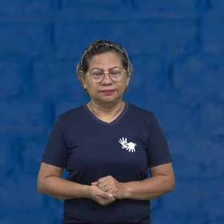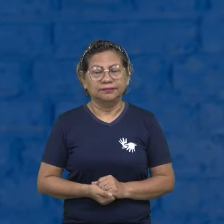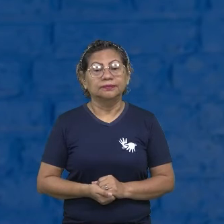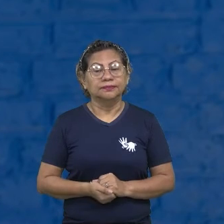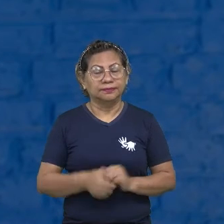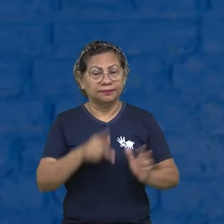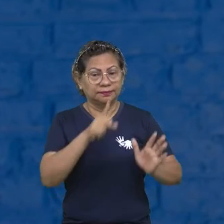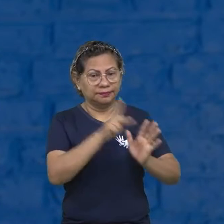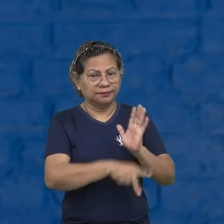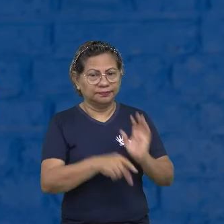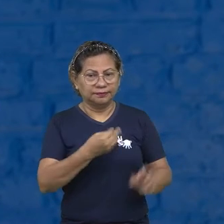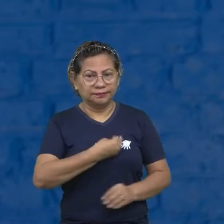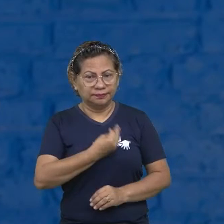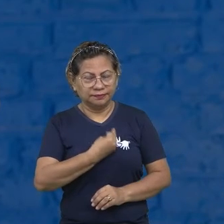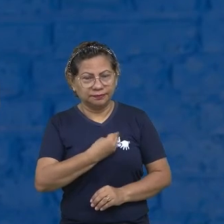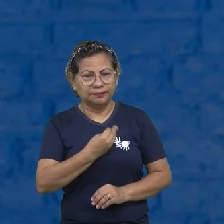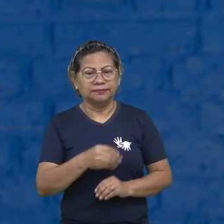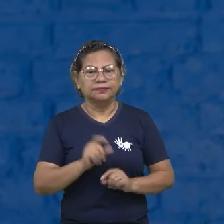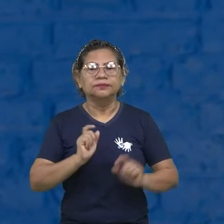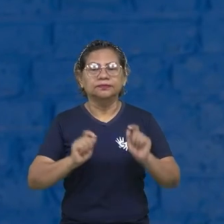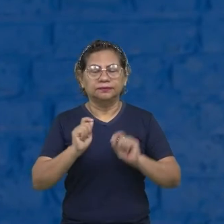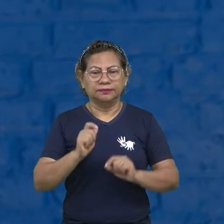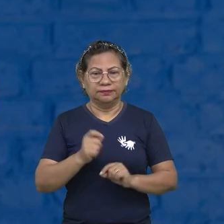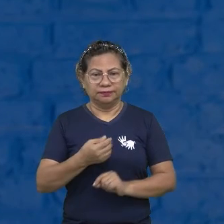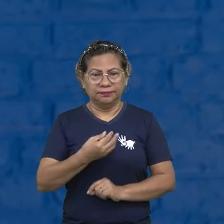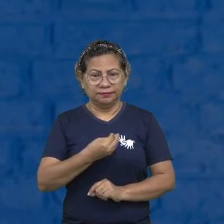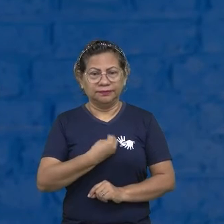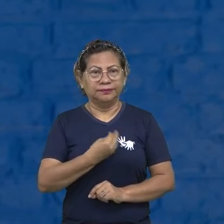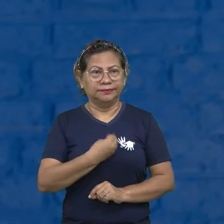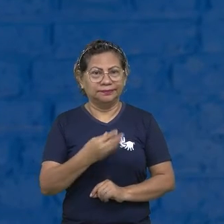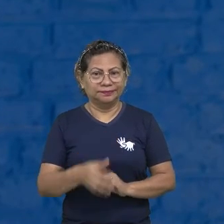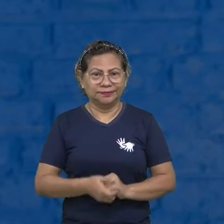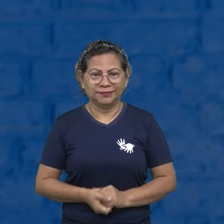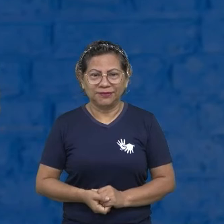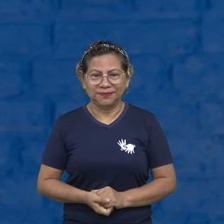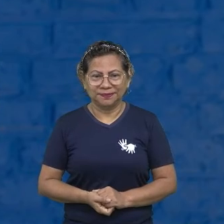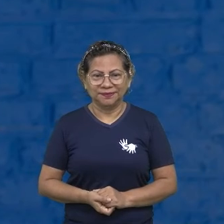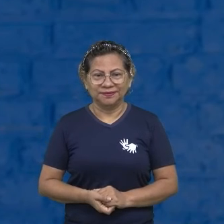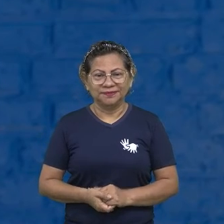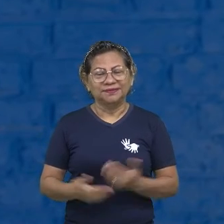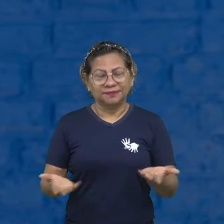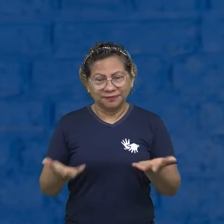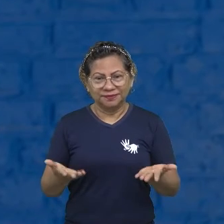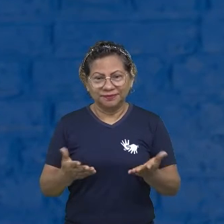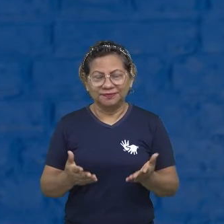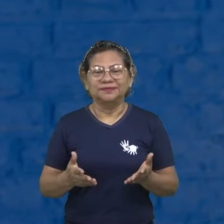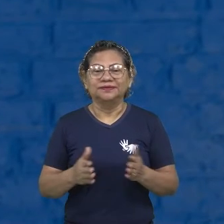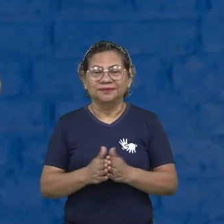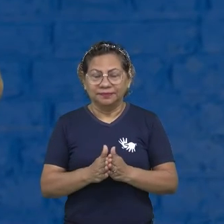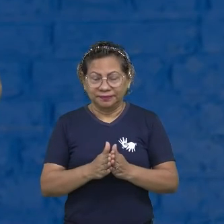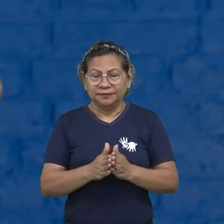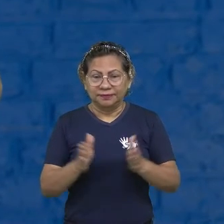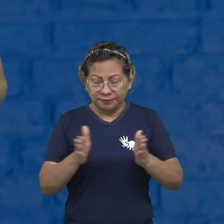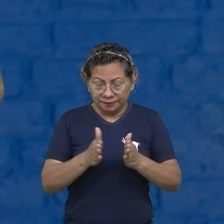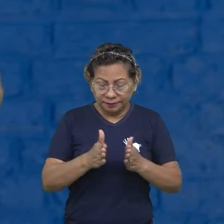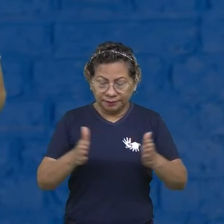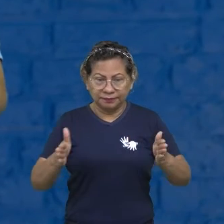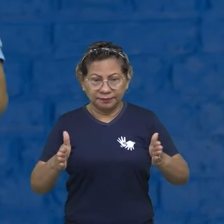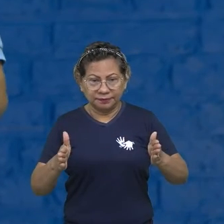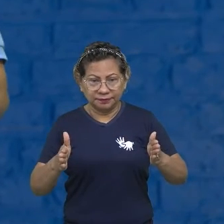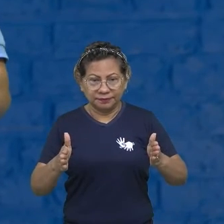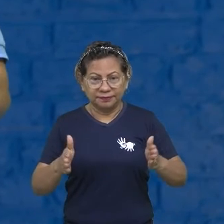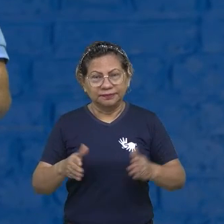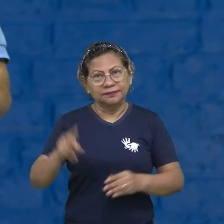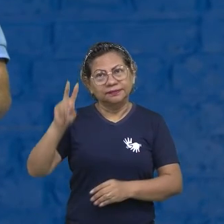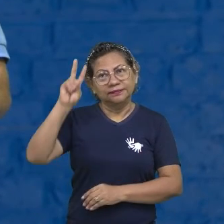vida, ele inclui tudo isso. O que eu quero? A curto prazo? A longo prazo? Ah, tem gente que diz segunda-feira eu começo a